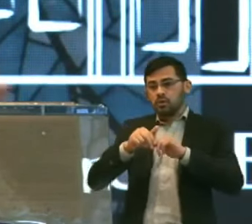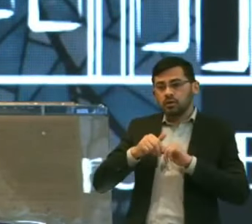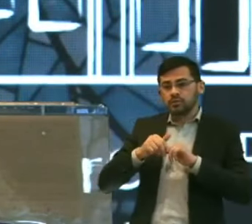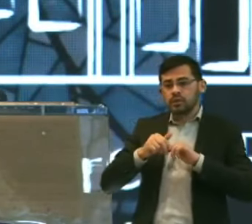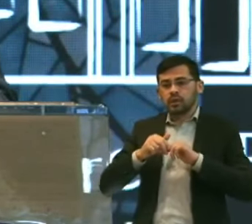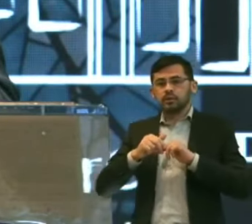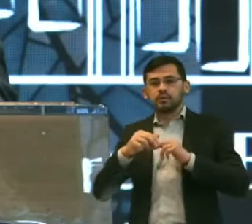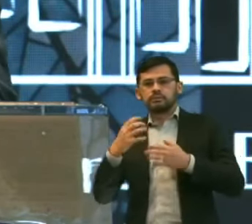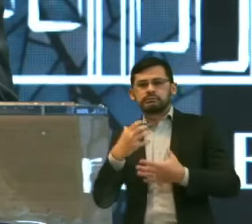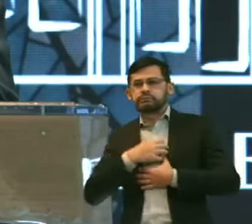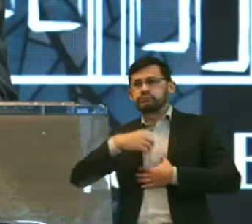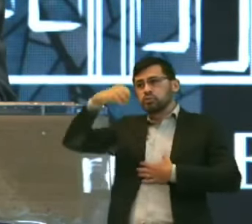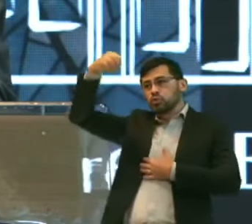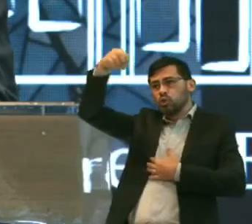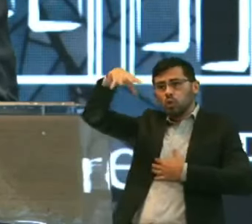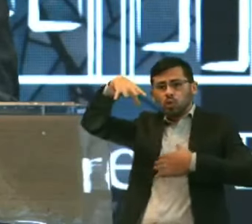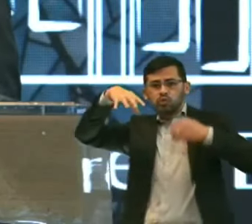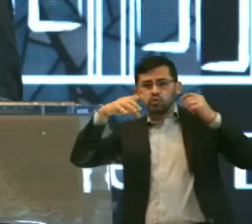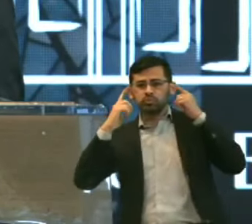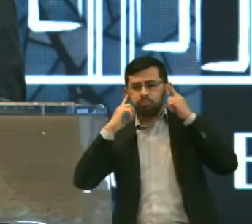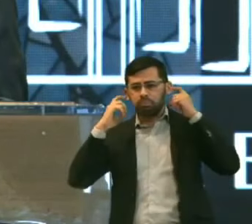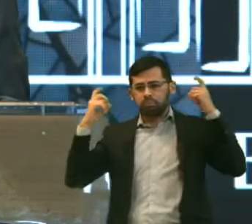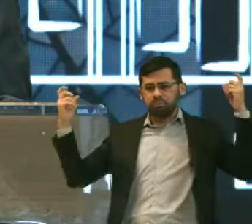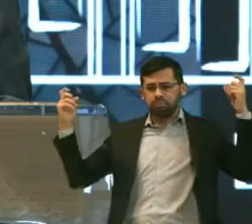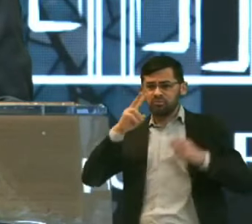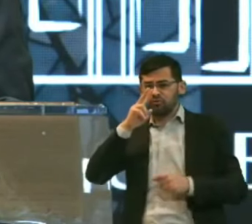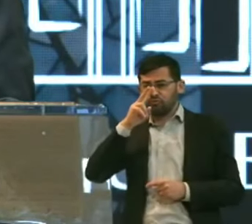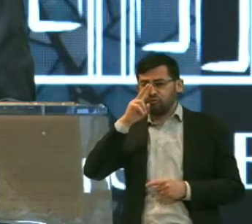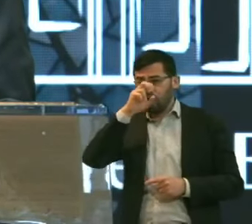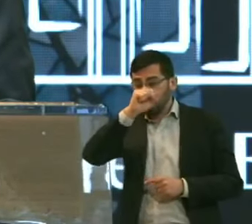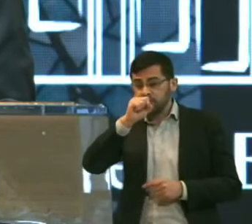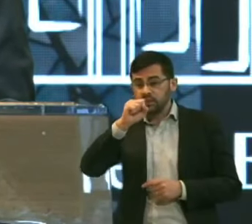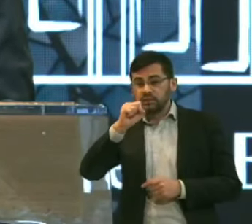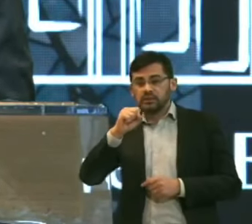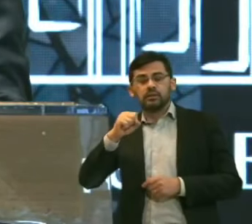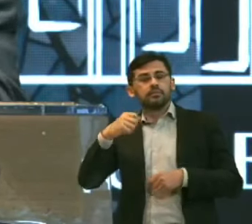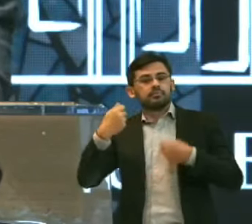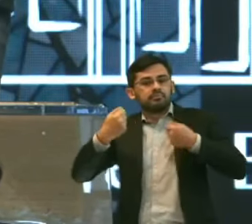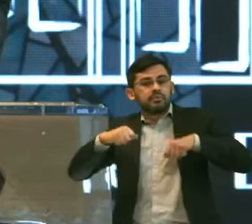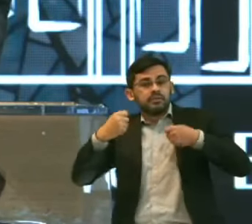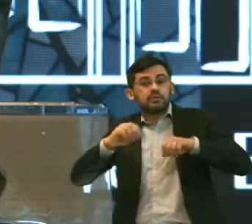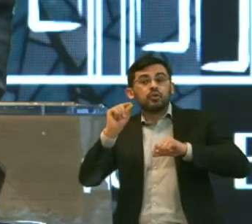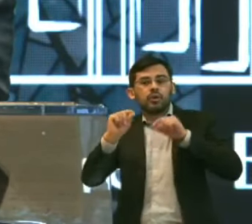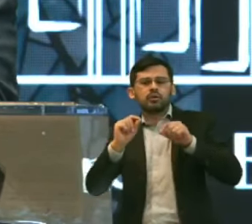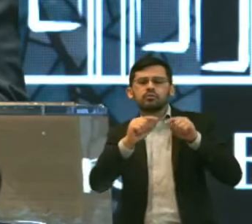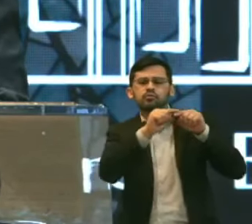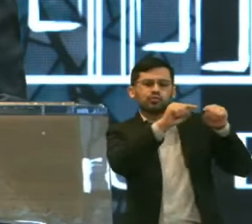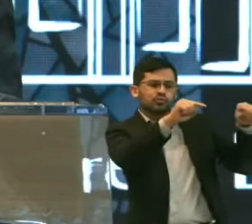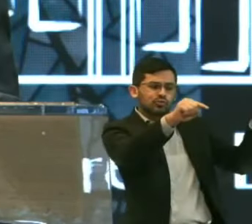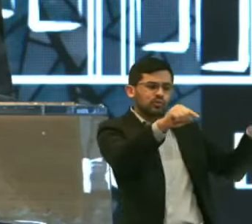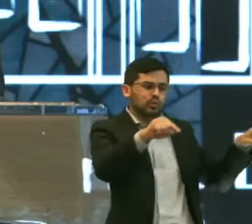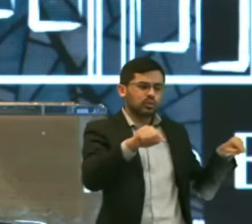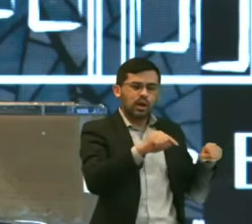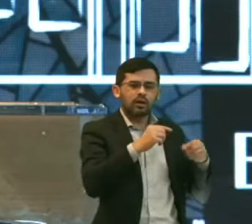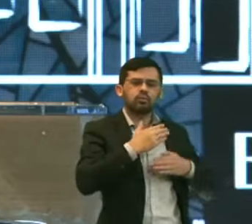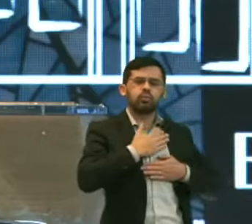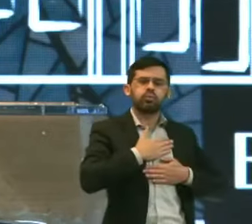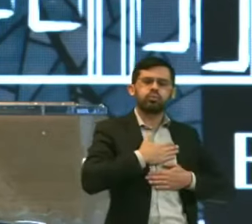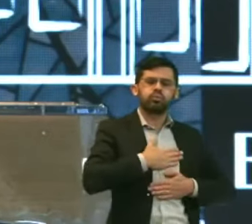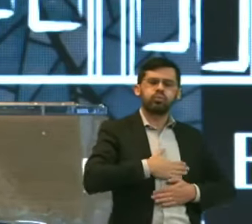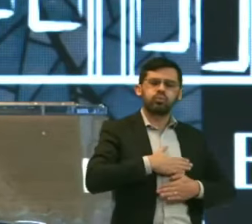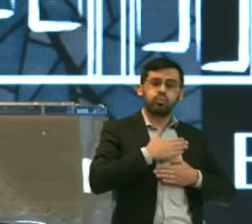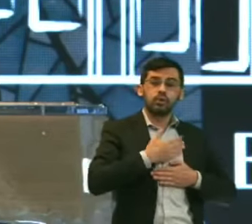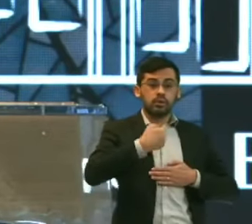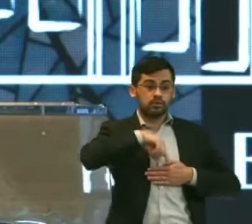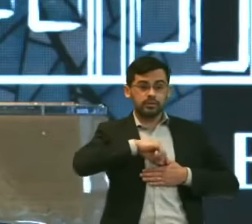variação de luz Ou um som estridente Ele tem uma reação Não é diferente E